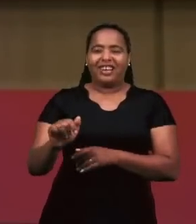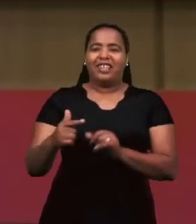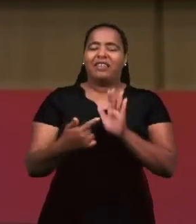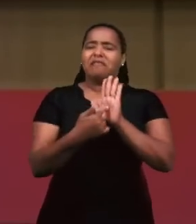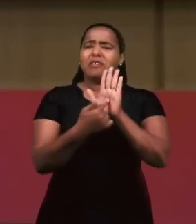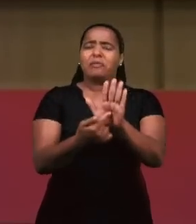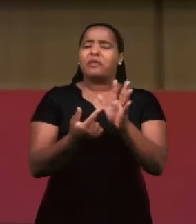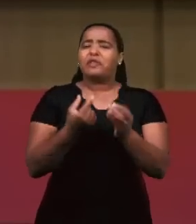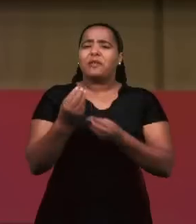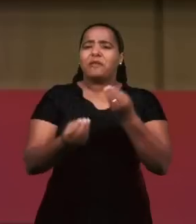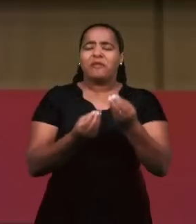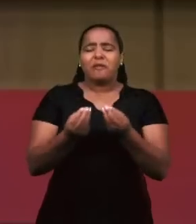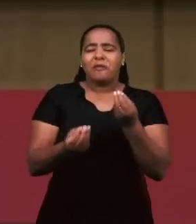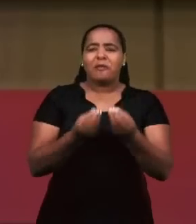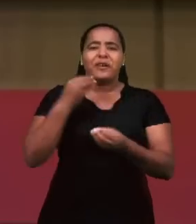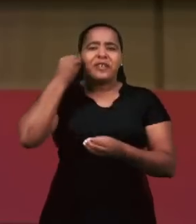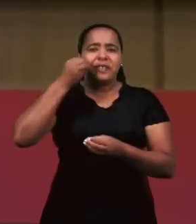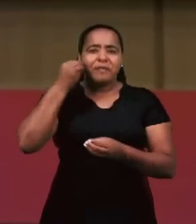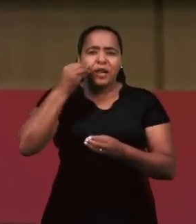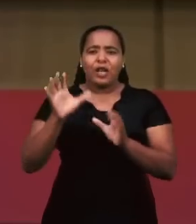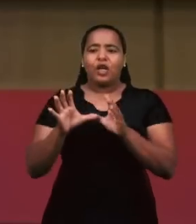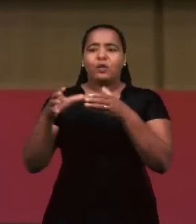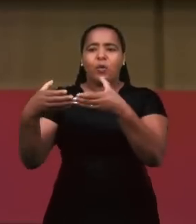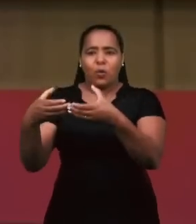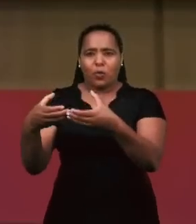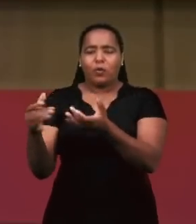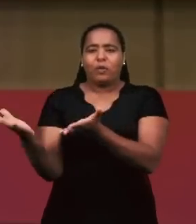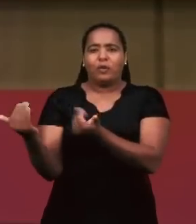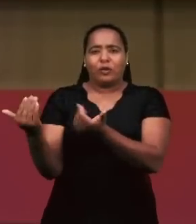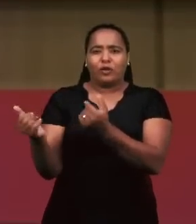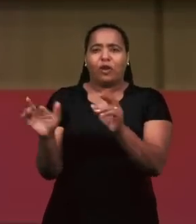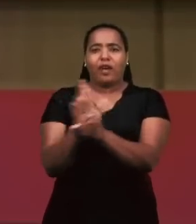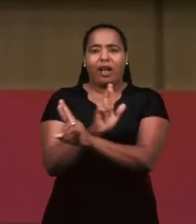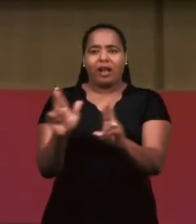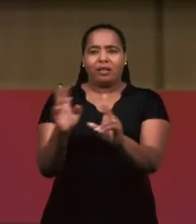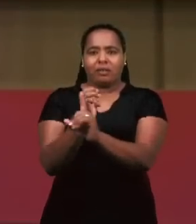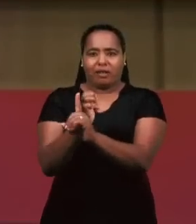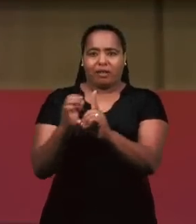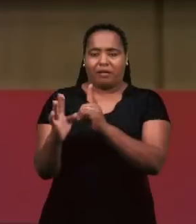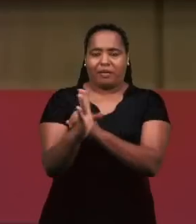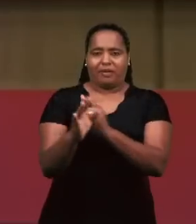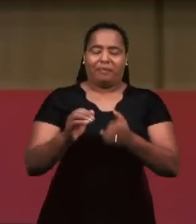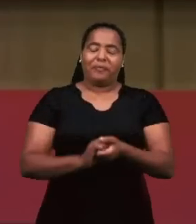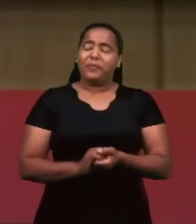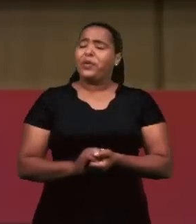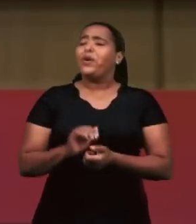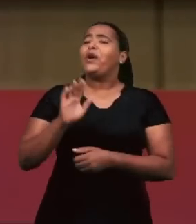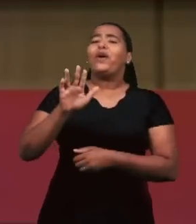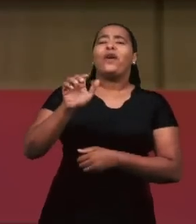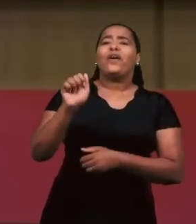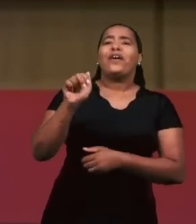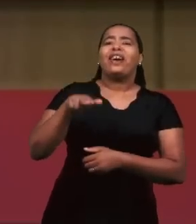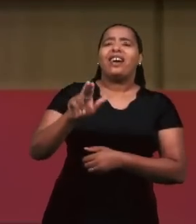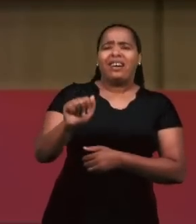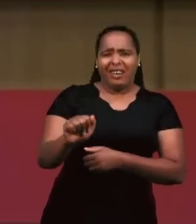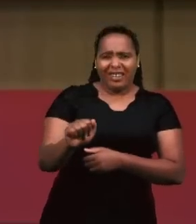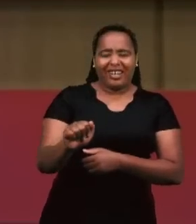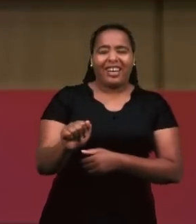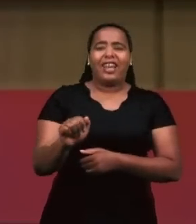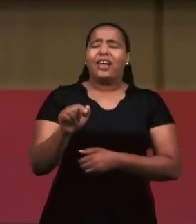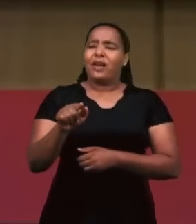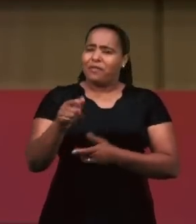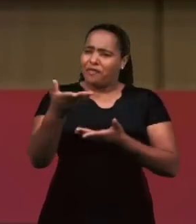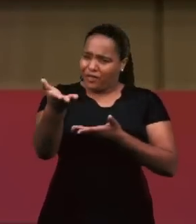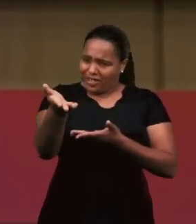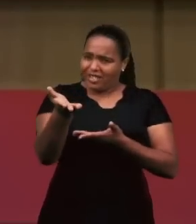experiência dos jovens ali com a Escola Bíblica Dominical. Ô Ana Beatriz, eu quero cumprimentar a você com a paz do Senhor